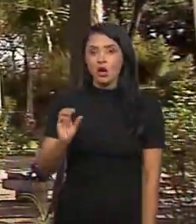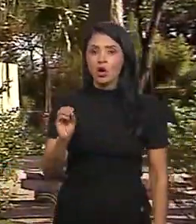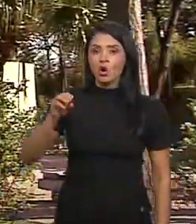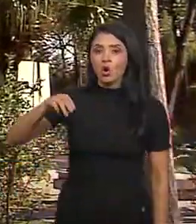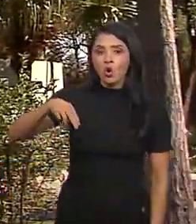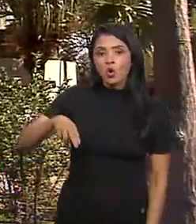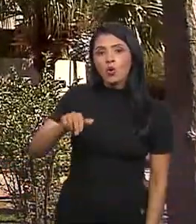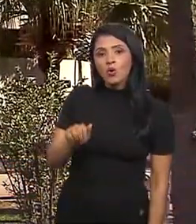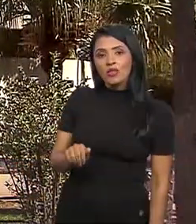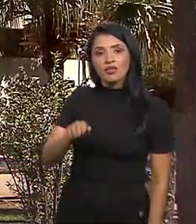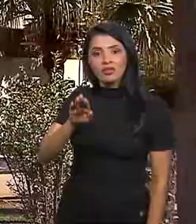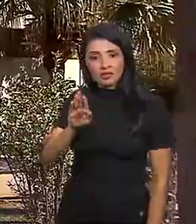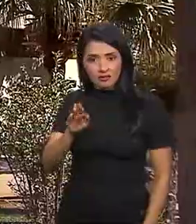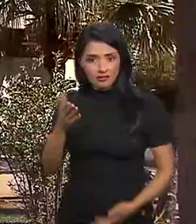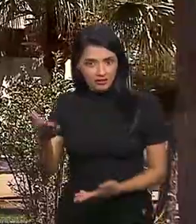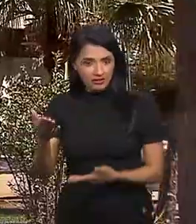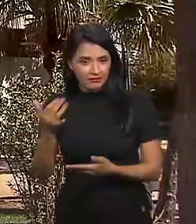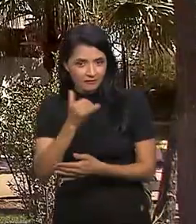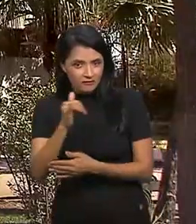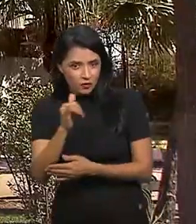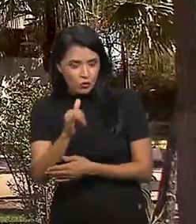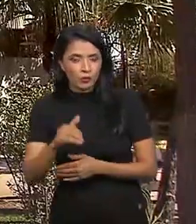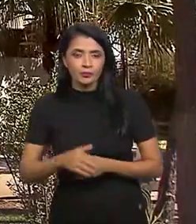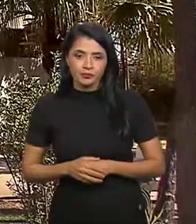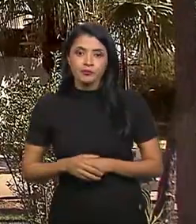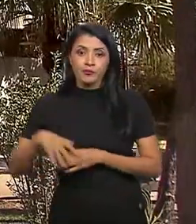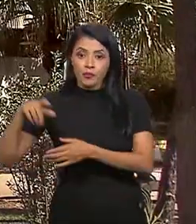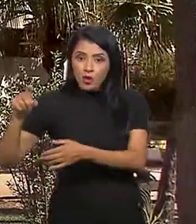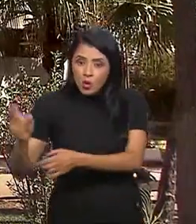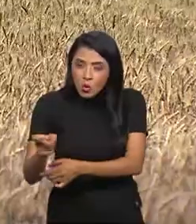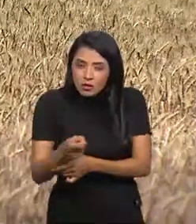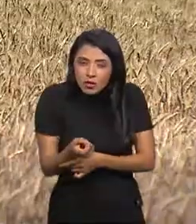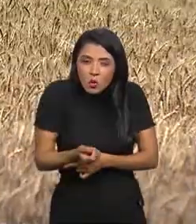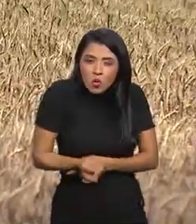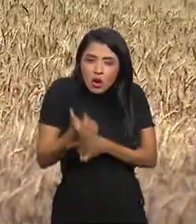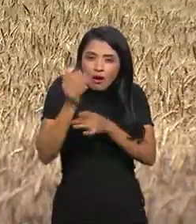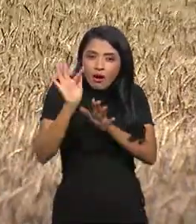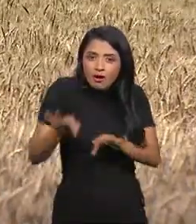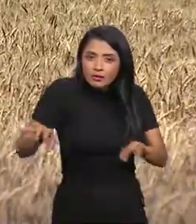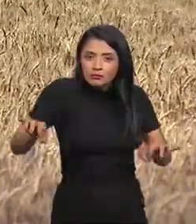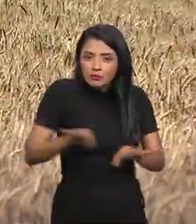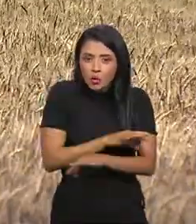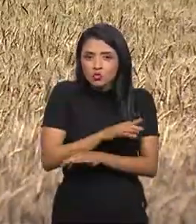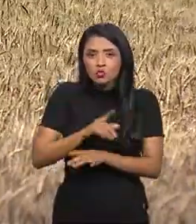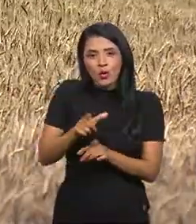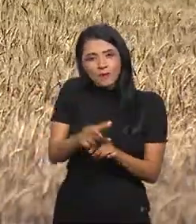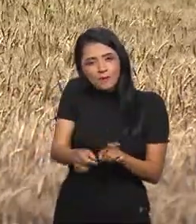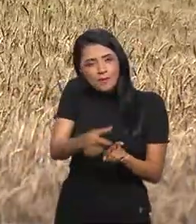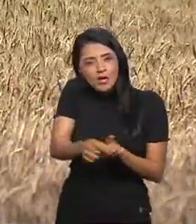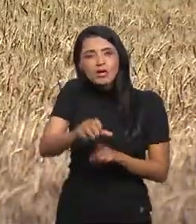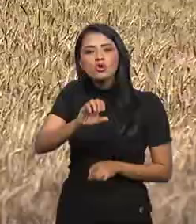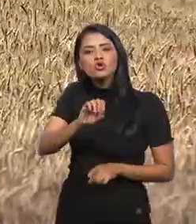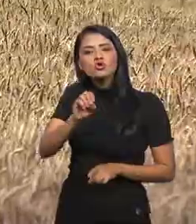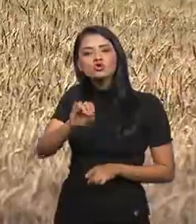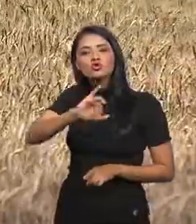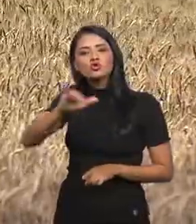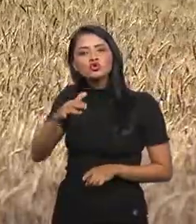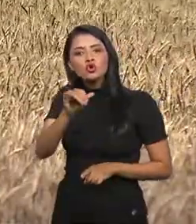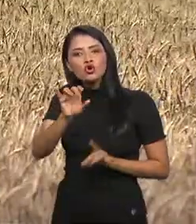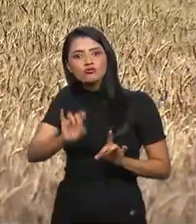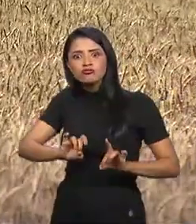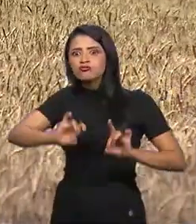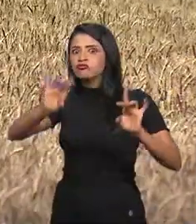Abastecimento, a Conab. Com a colheita quase no fim, as produções de milho e soja se